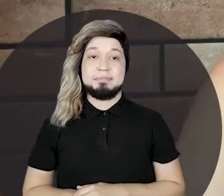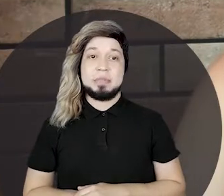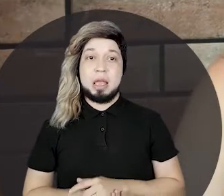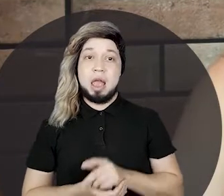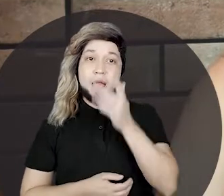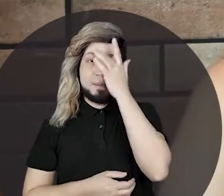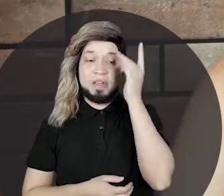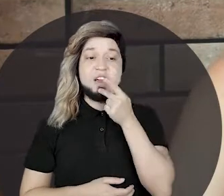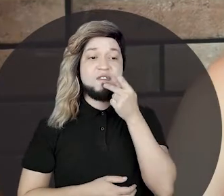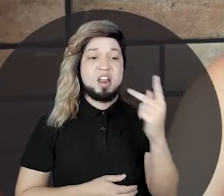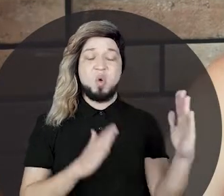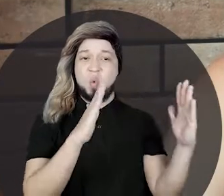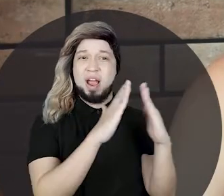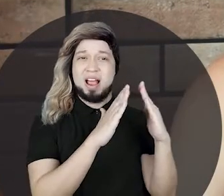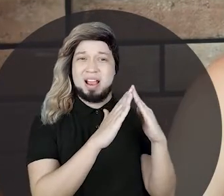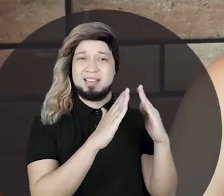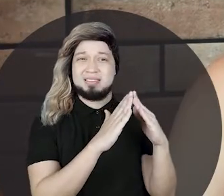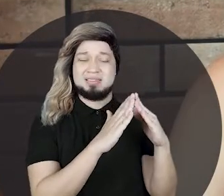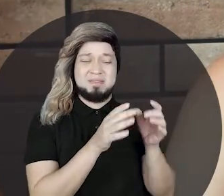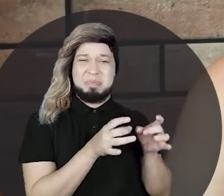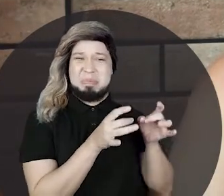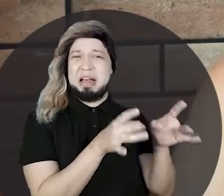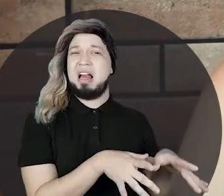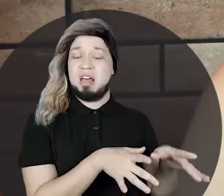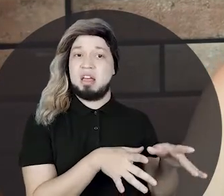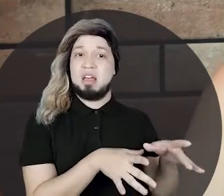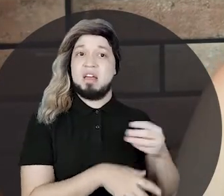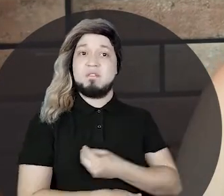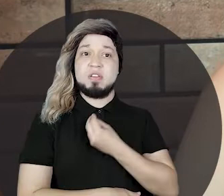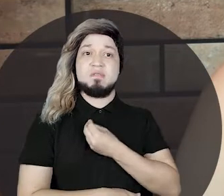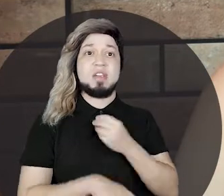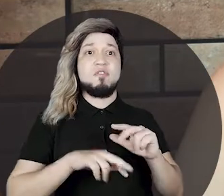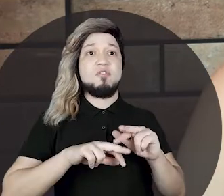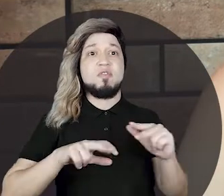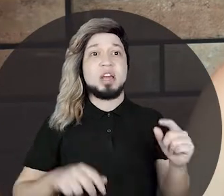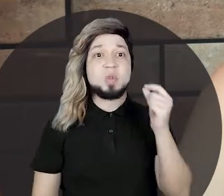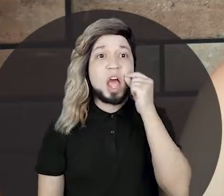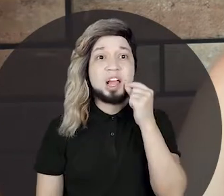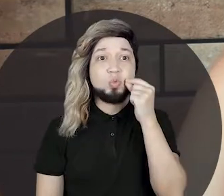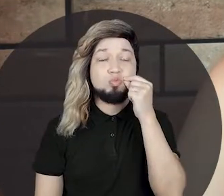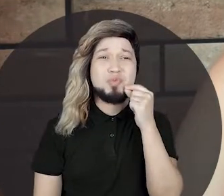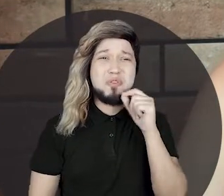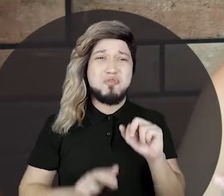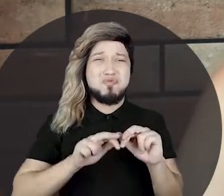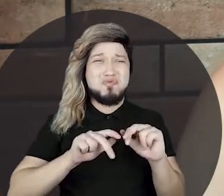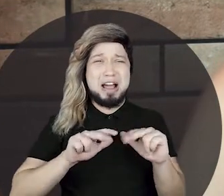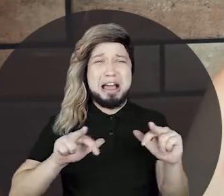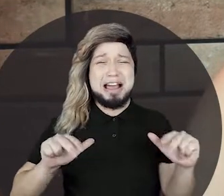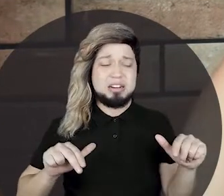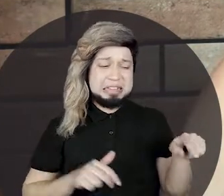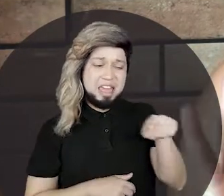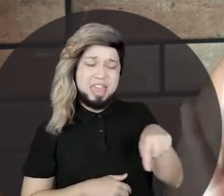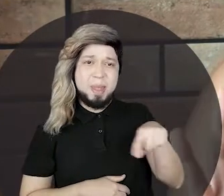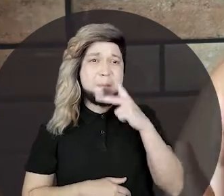Dizem que numa casa abandonada moravam muitos ratos. Gente, esses ratos,